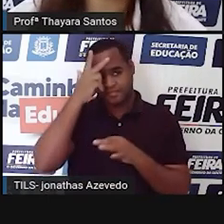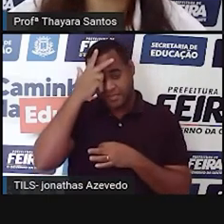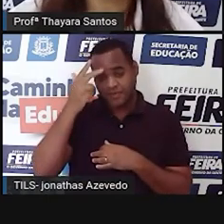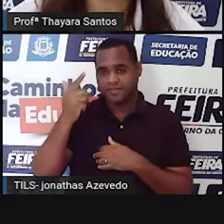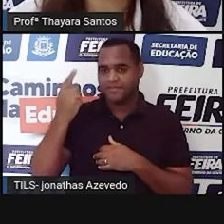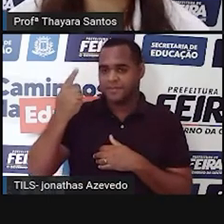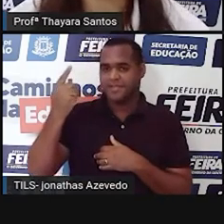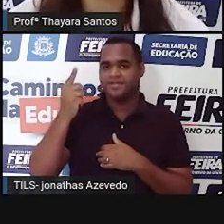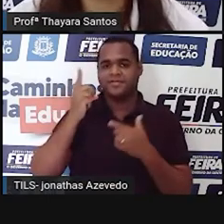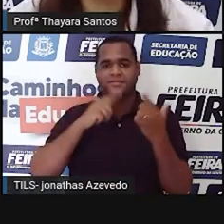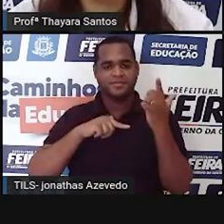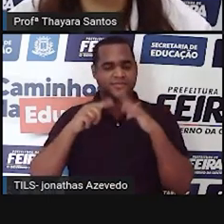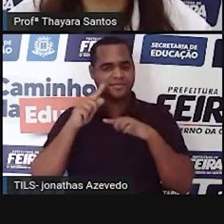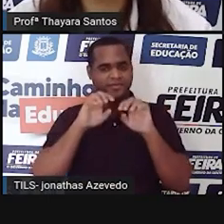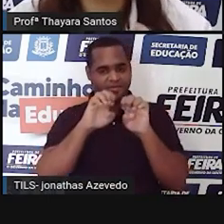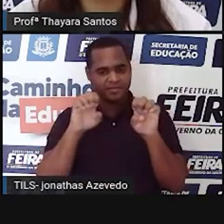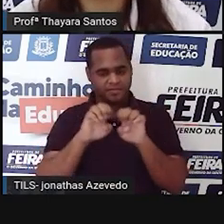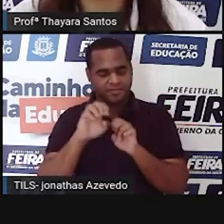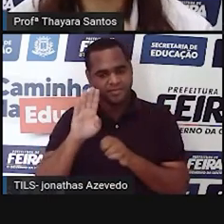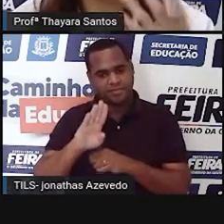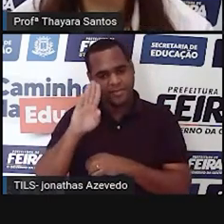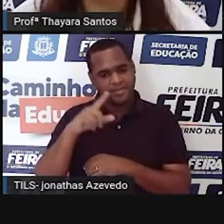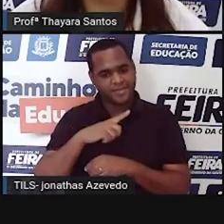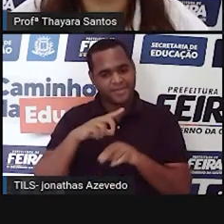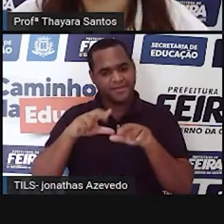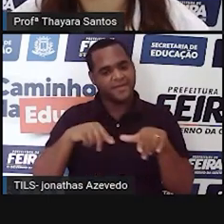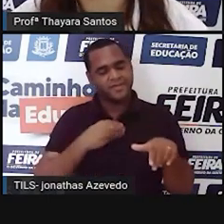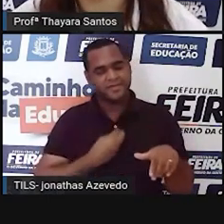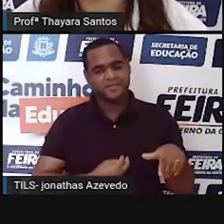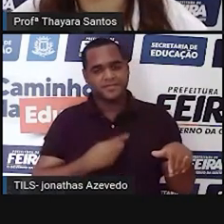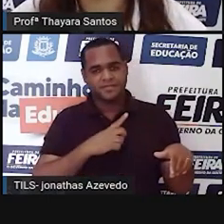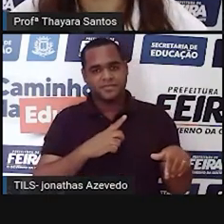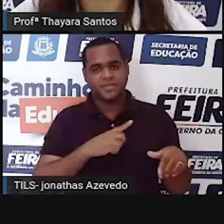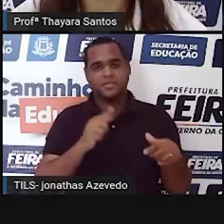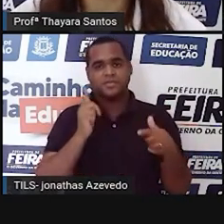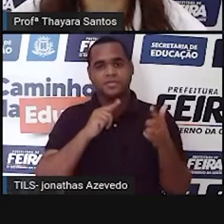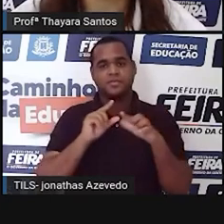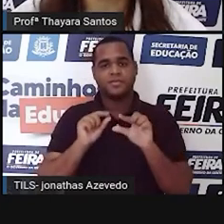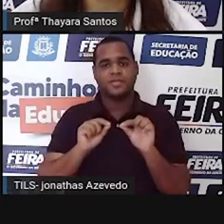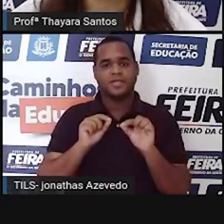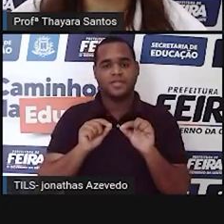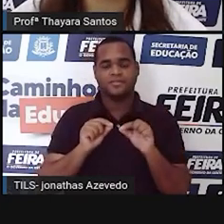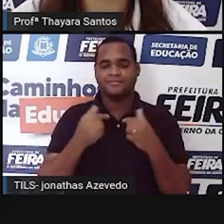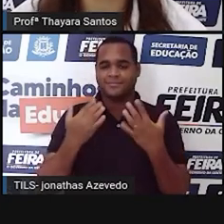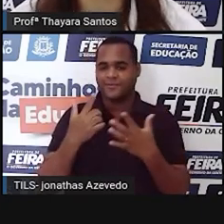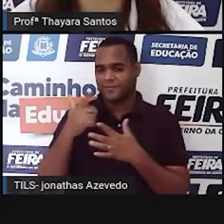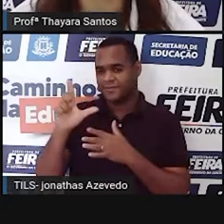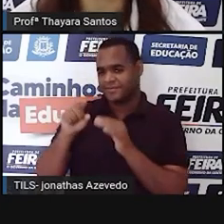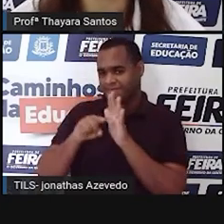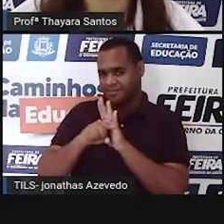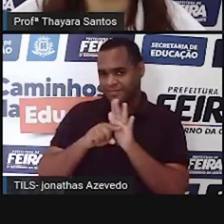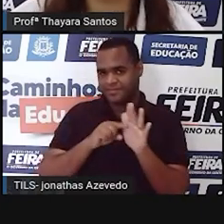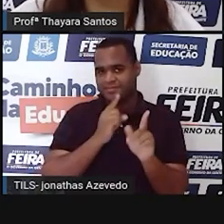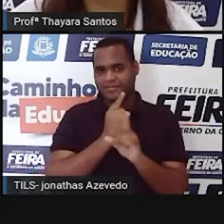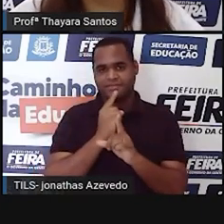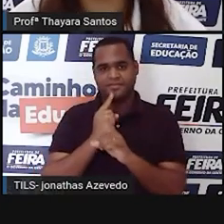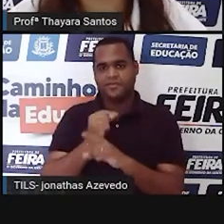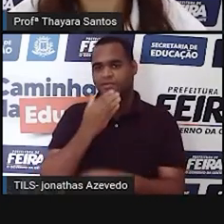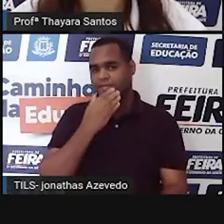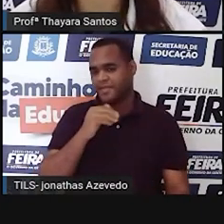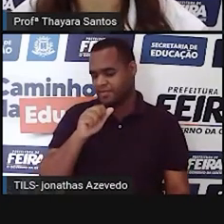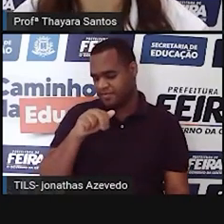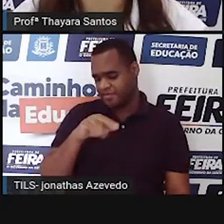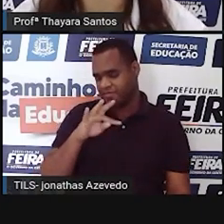fato observou estruturas biológicas, né? Seres vivos no microscópio foi esse outro pesquisador, que é o Anthony Van Levenhoek.